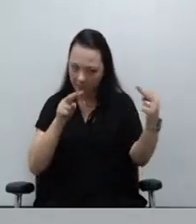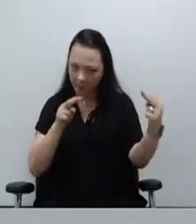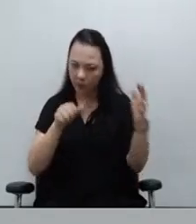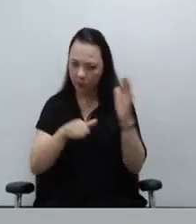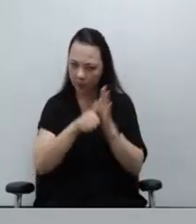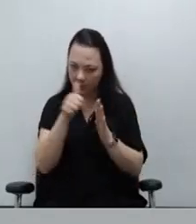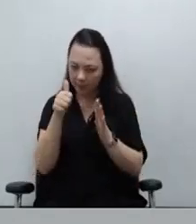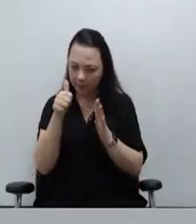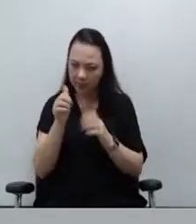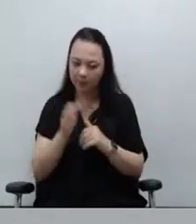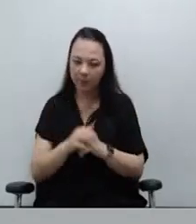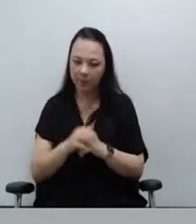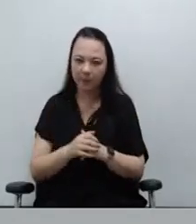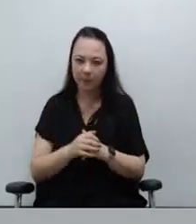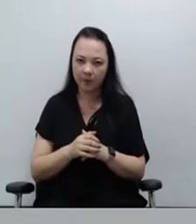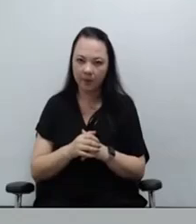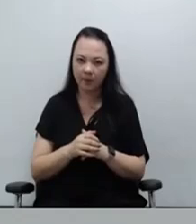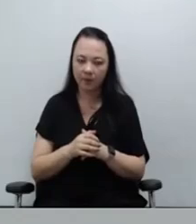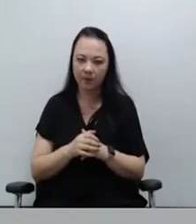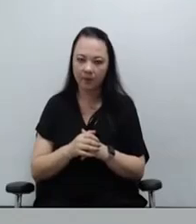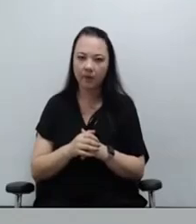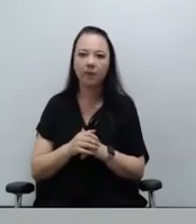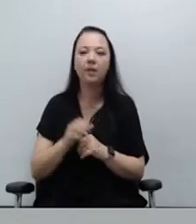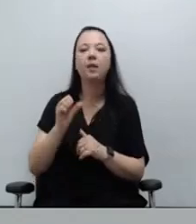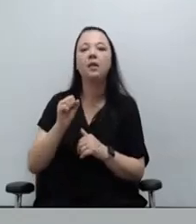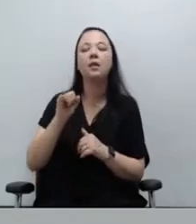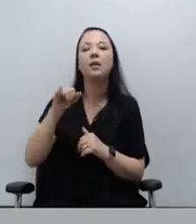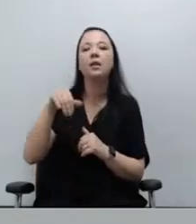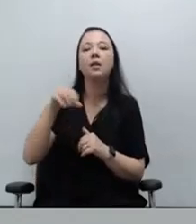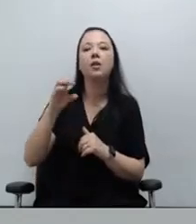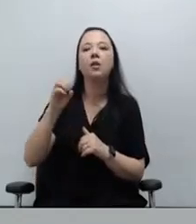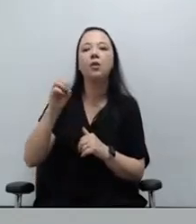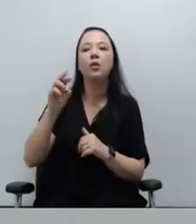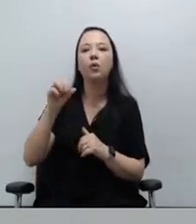que é o síncrono, né, Thales? Obrigada.